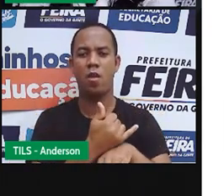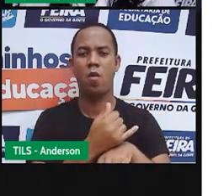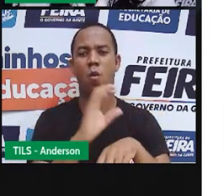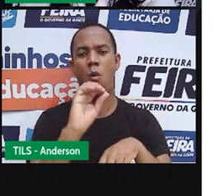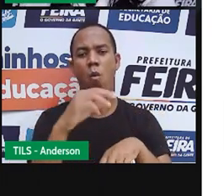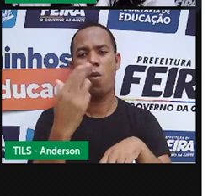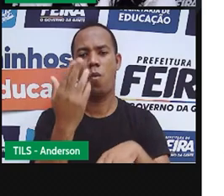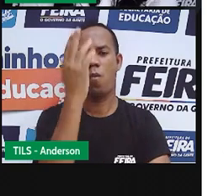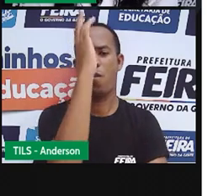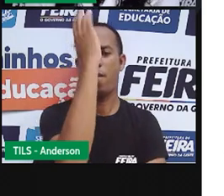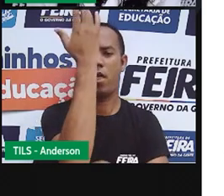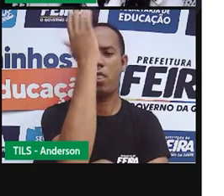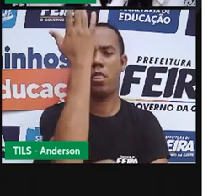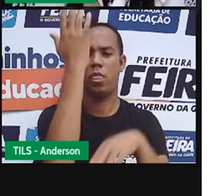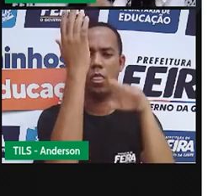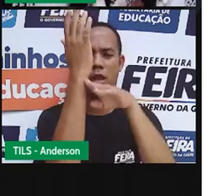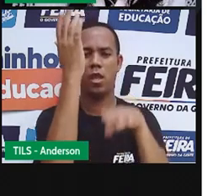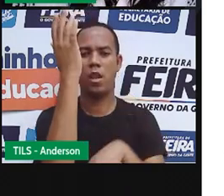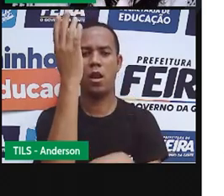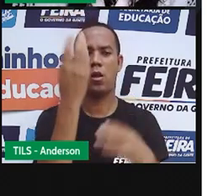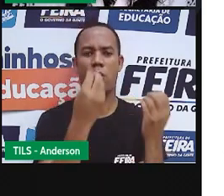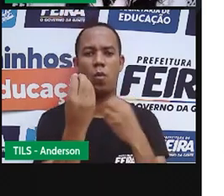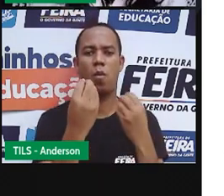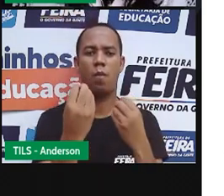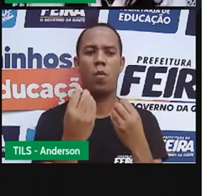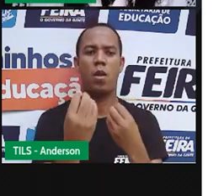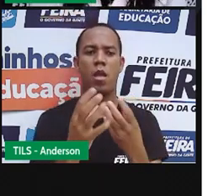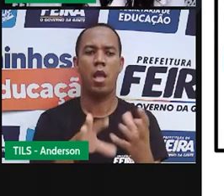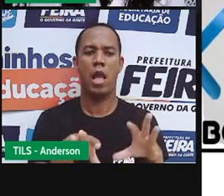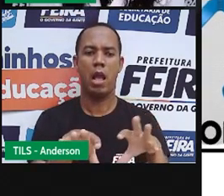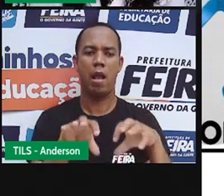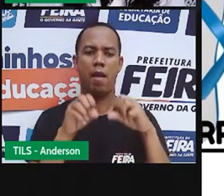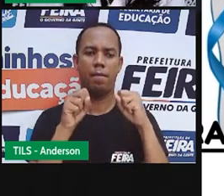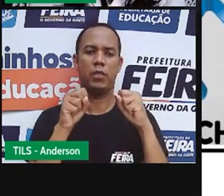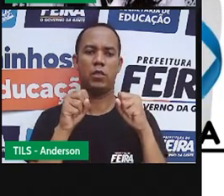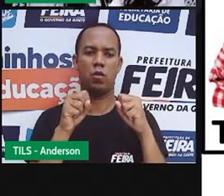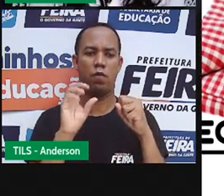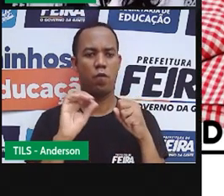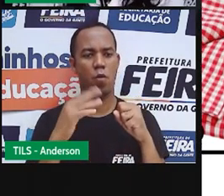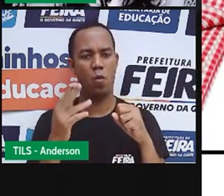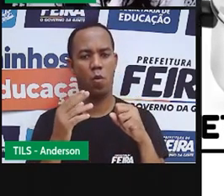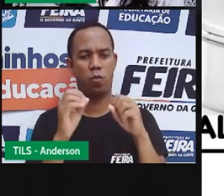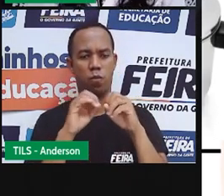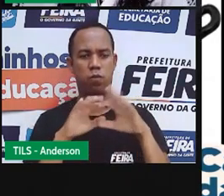absorver ou repetir essa luz.